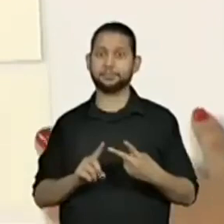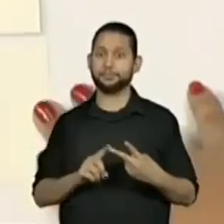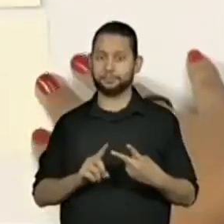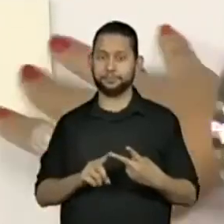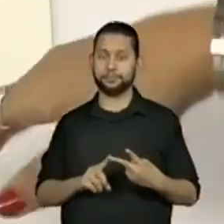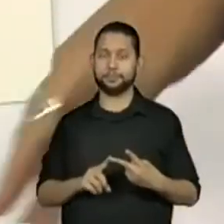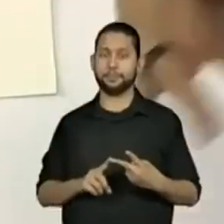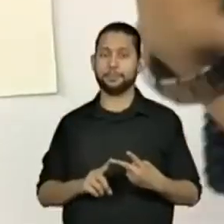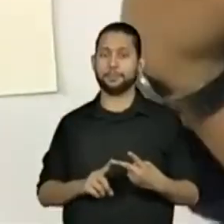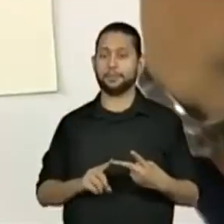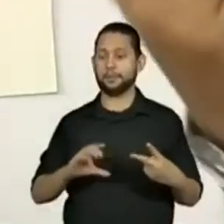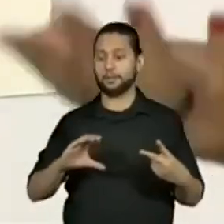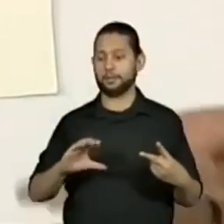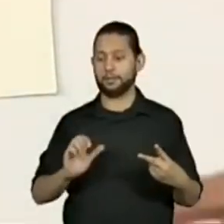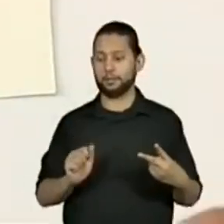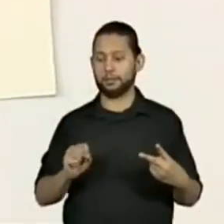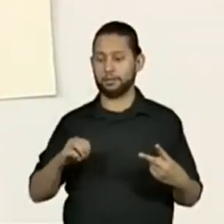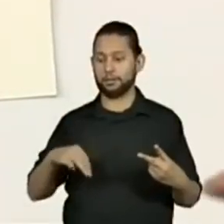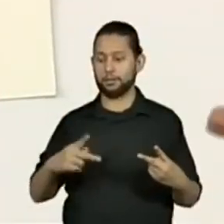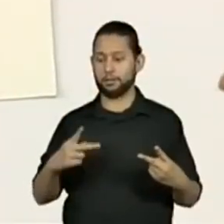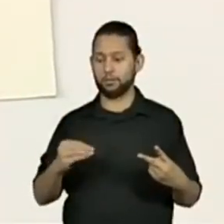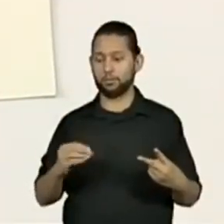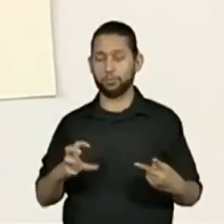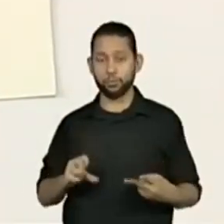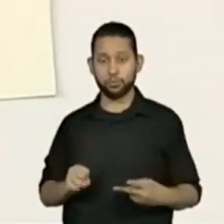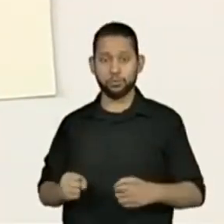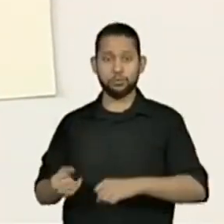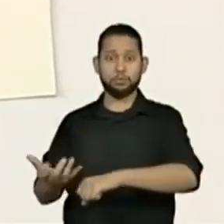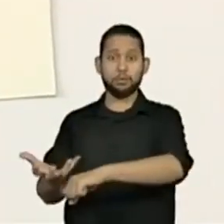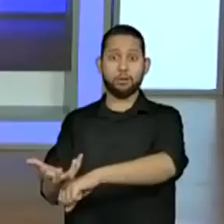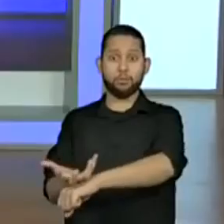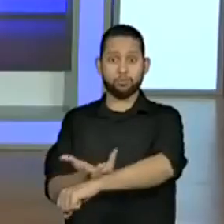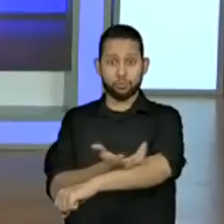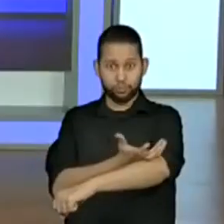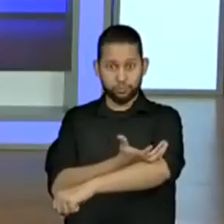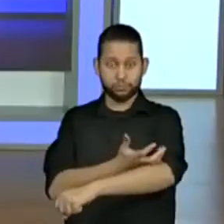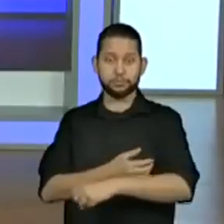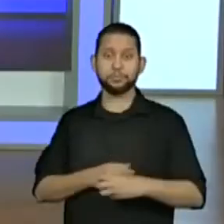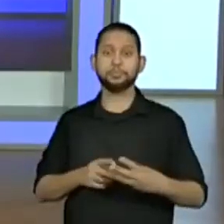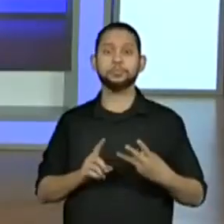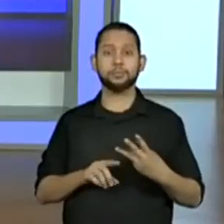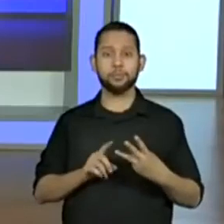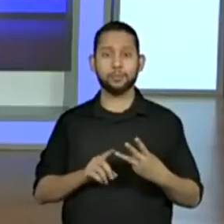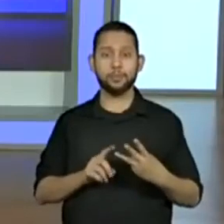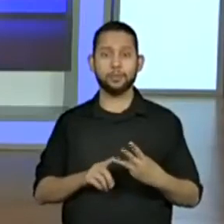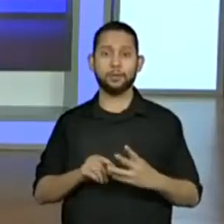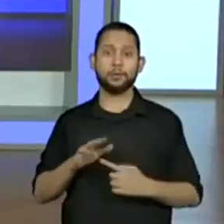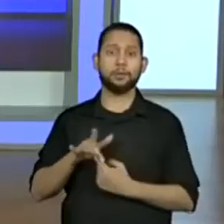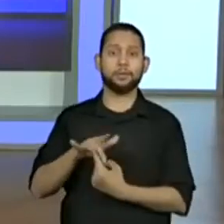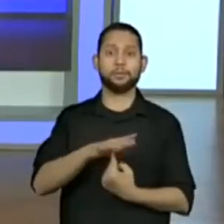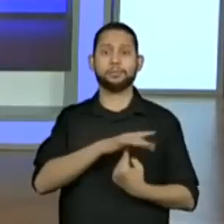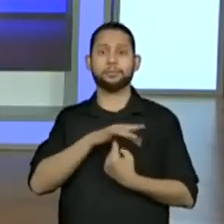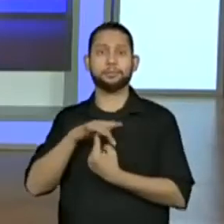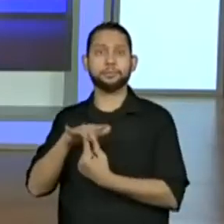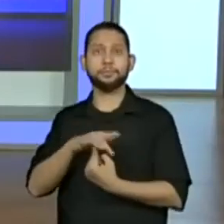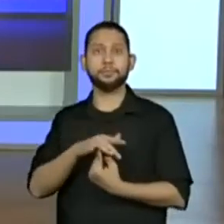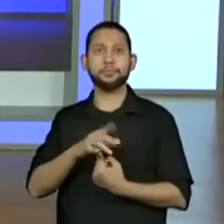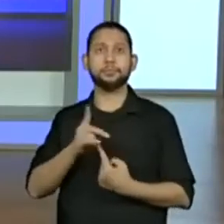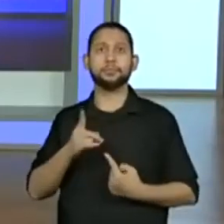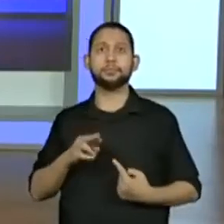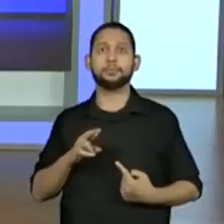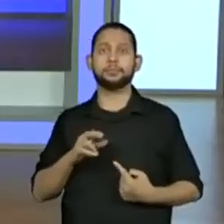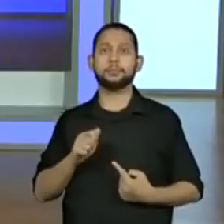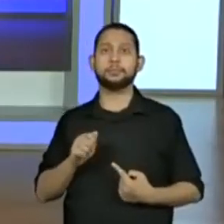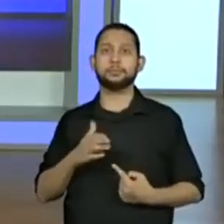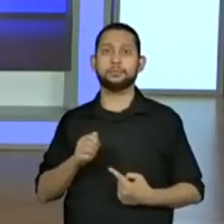E aí se voltássemos ao texto, nós poderíamos ver que as palavras que estão faltando aqui seriam